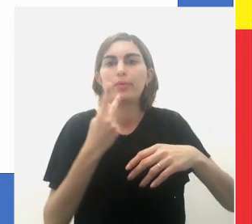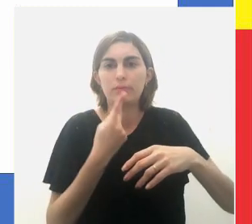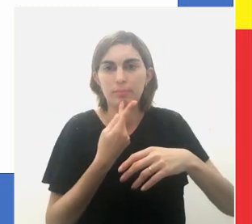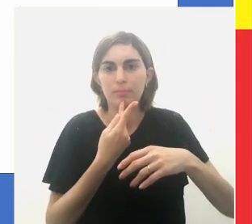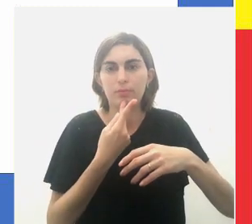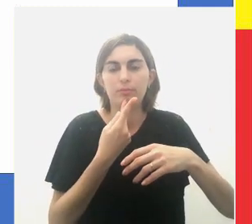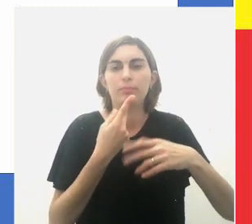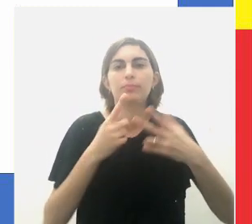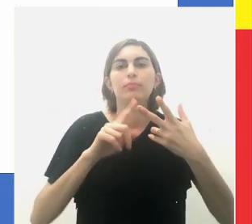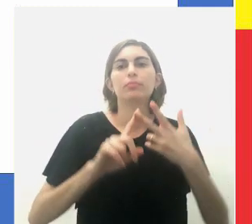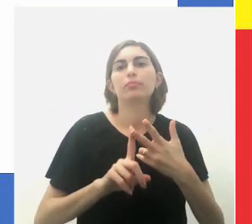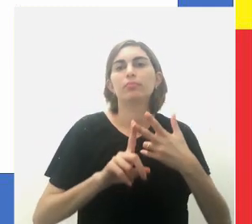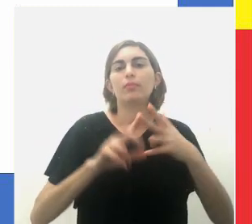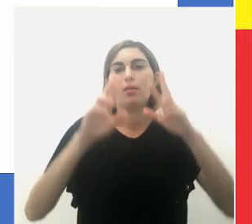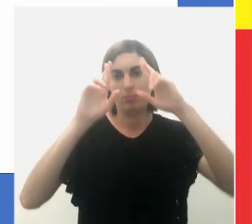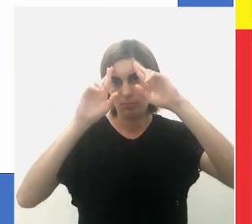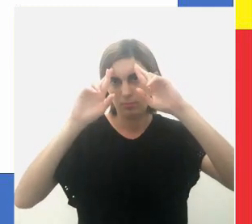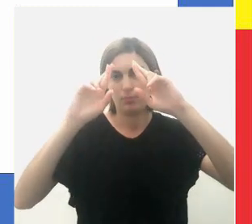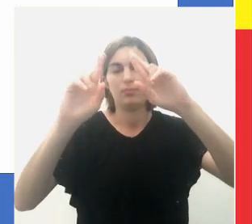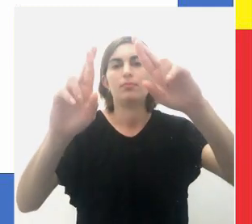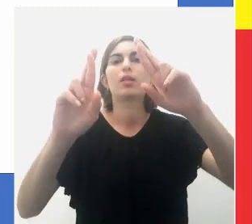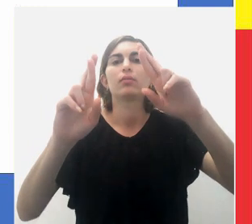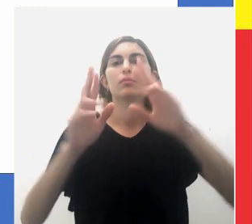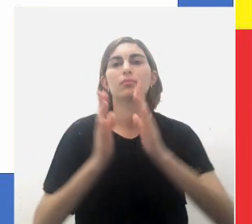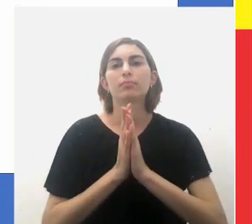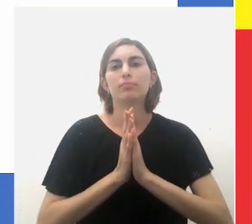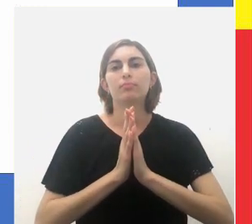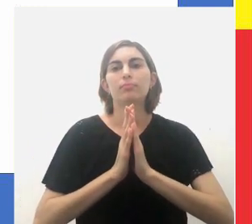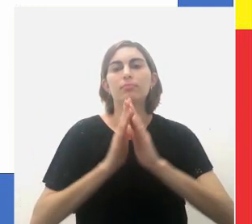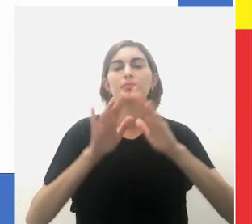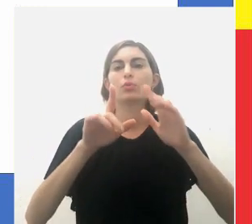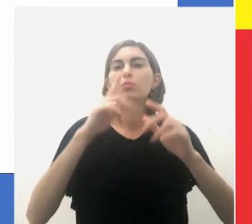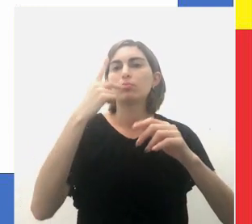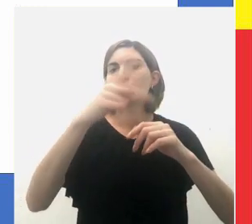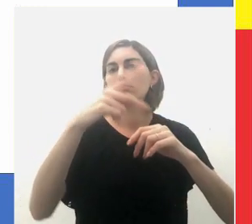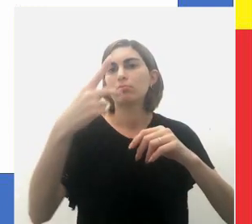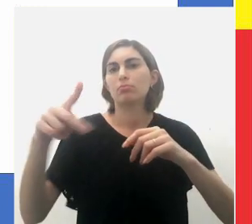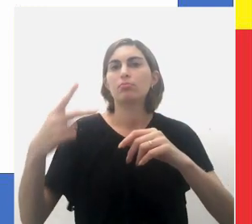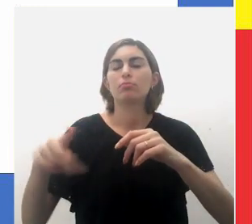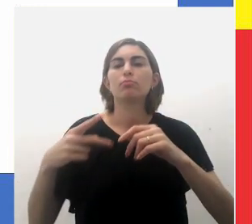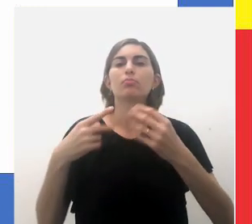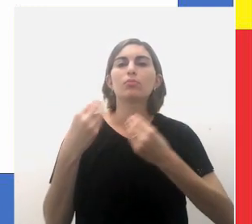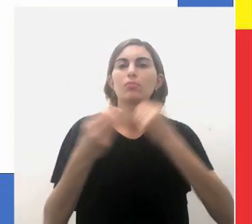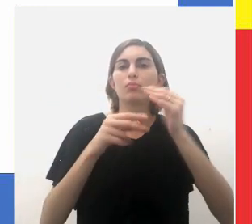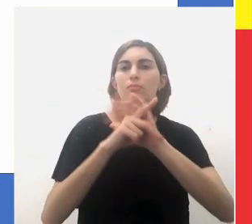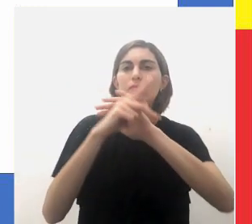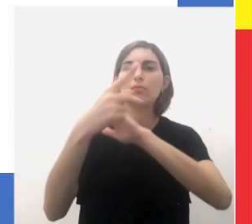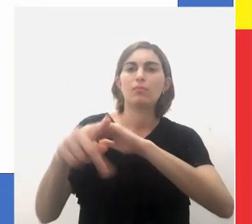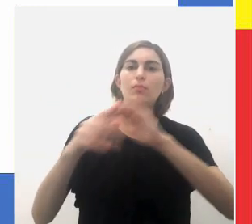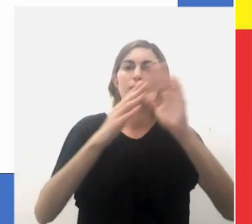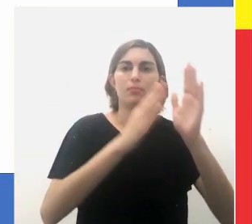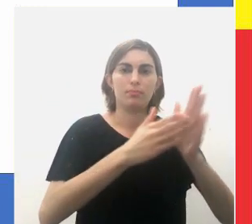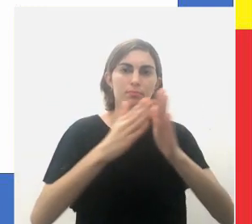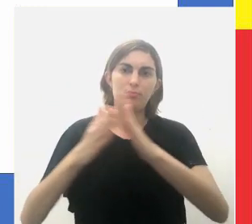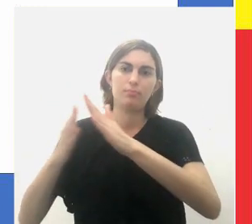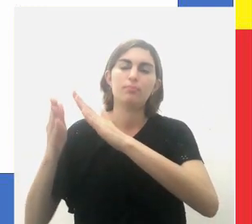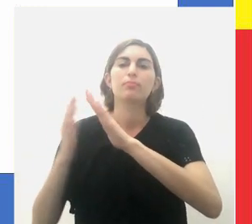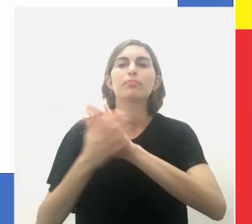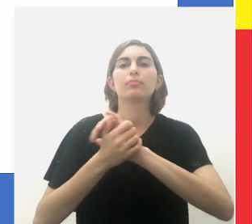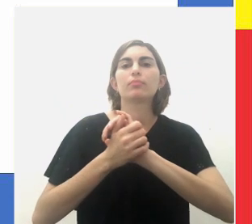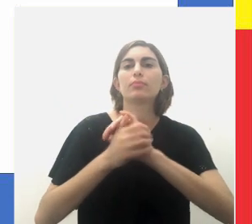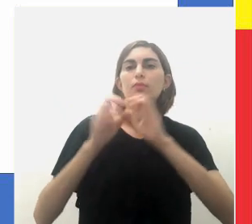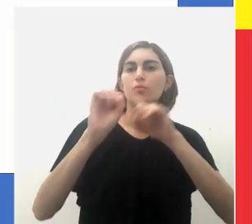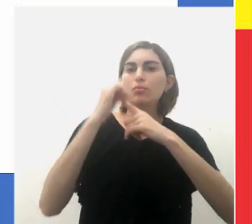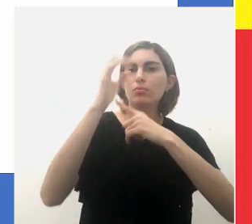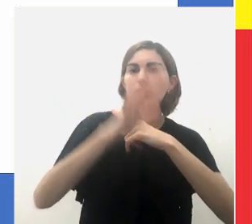reconhecimento a estes, o respeito às suas formas próprias de organização